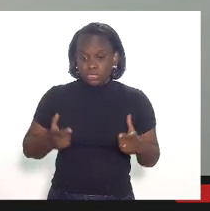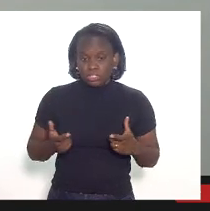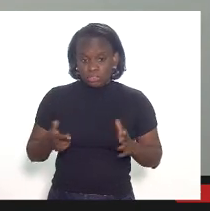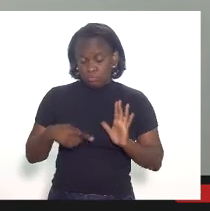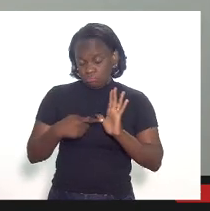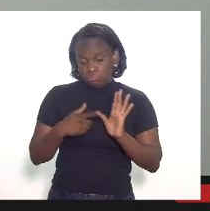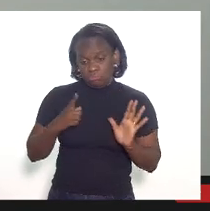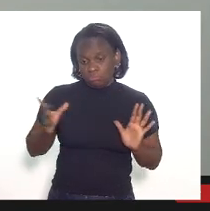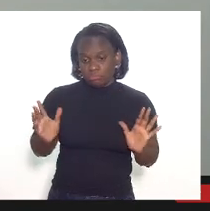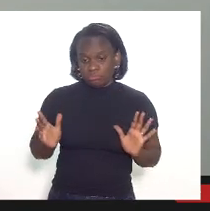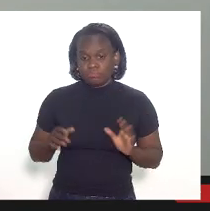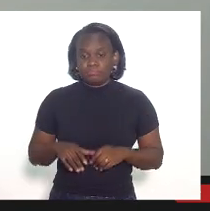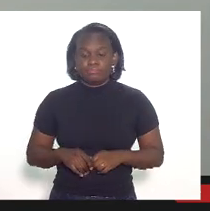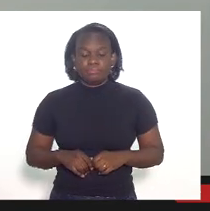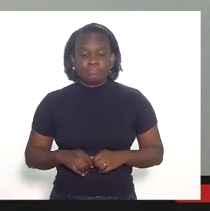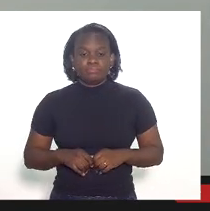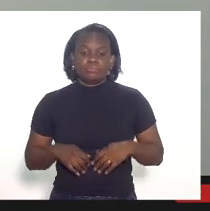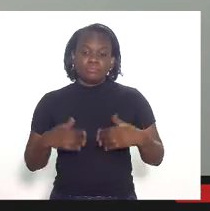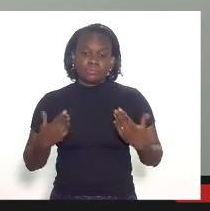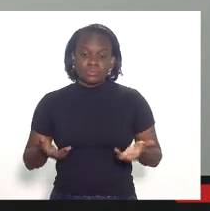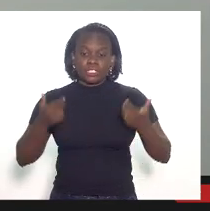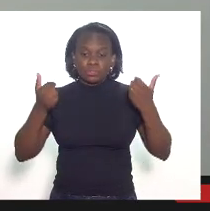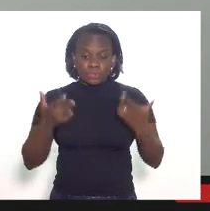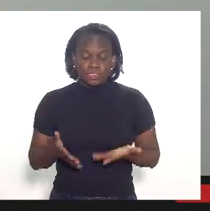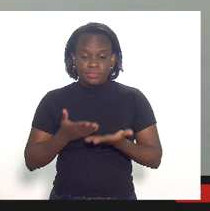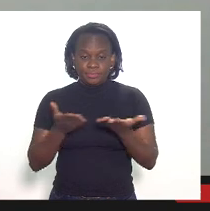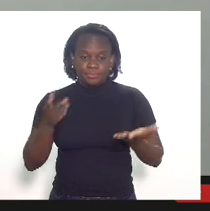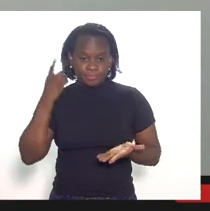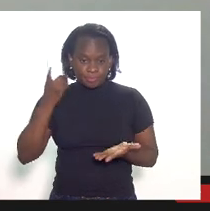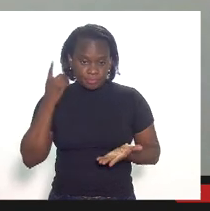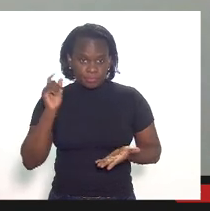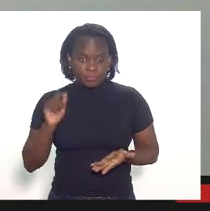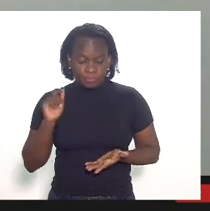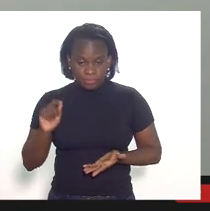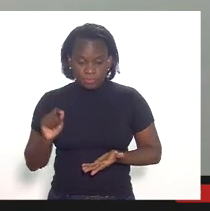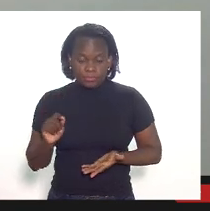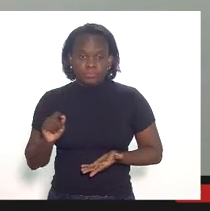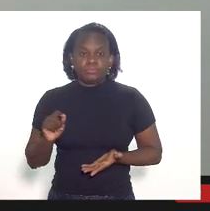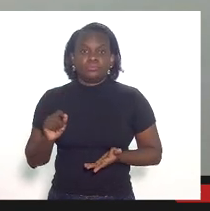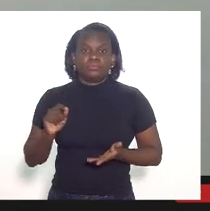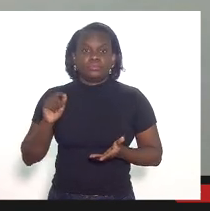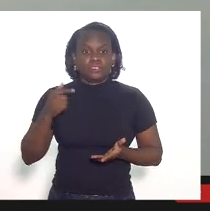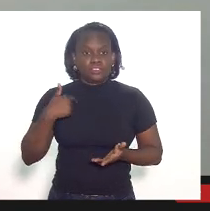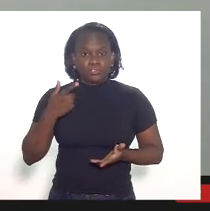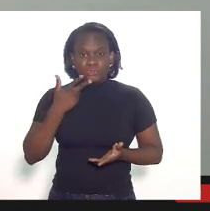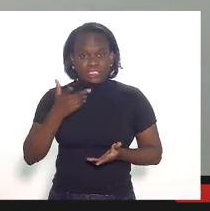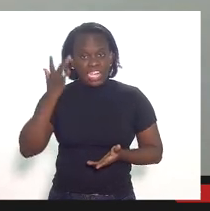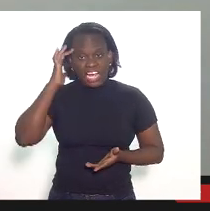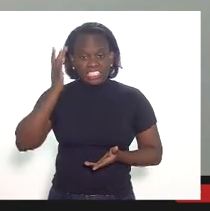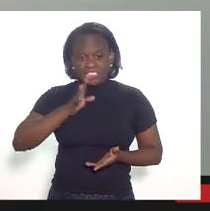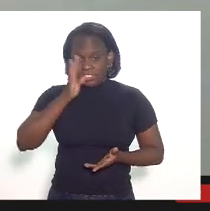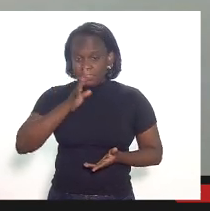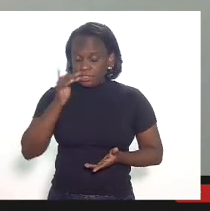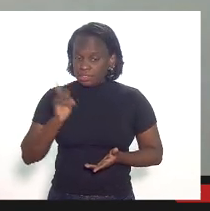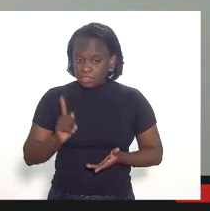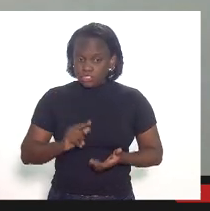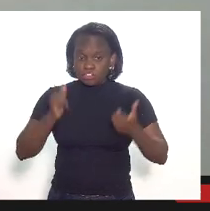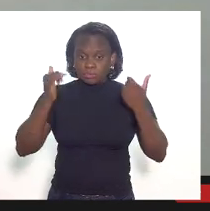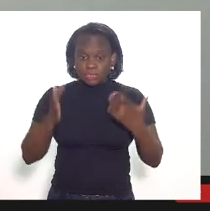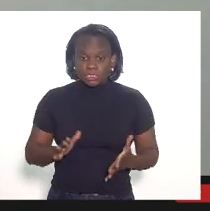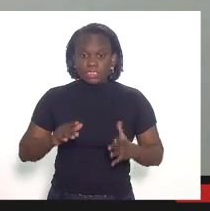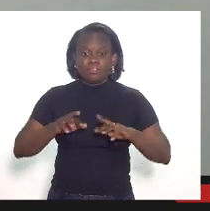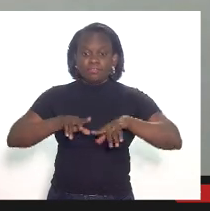dedução e aí eu quero dizer para os senhores deputados que de novo não estou falando achismo no âmbito das ações